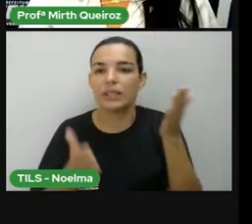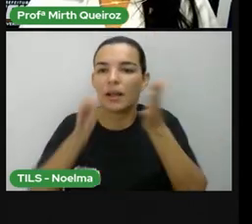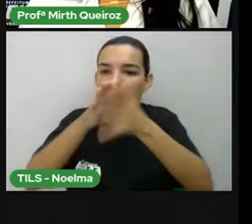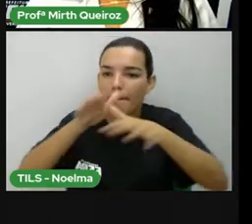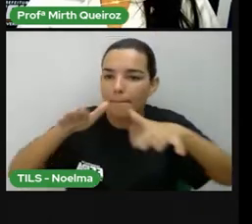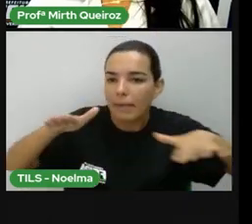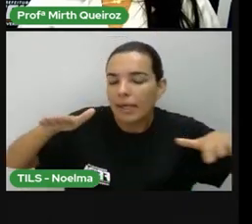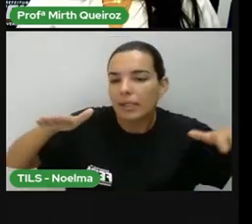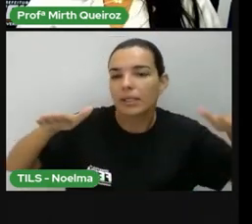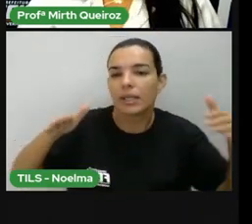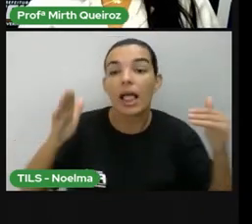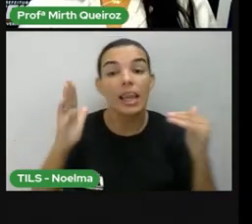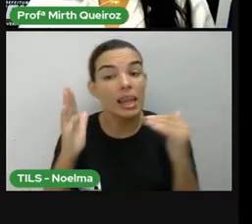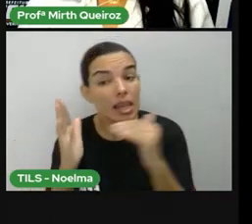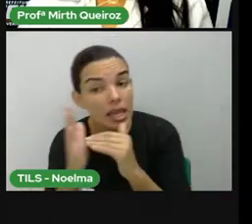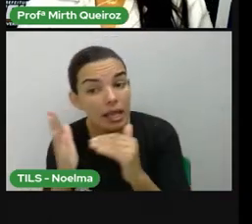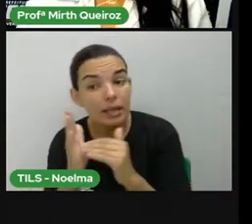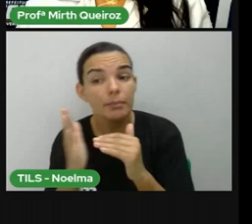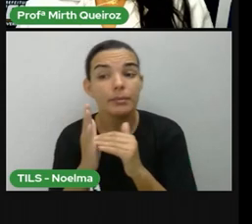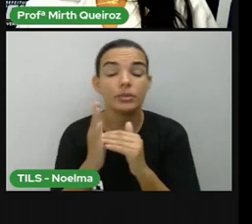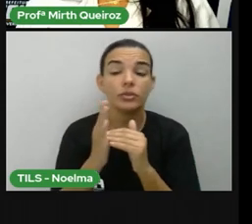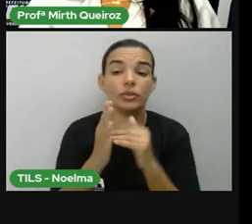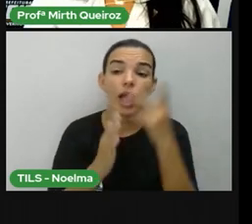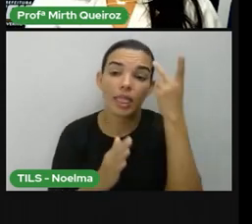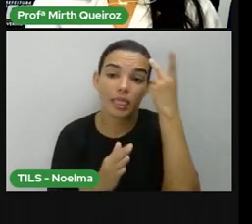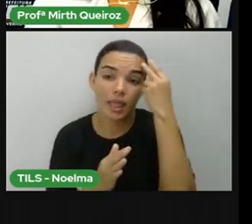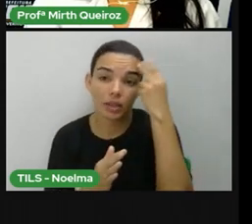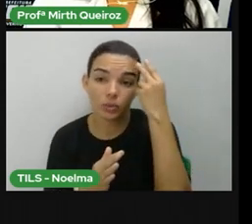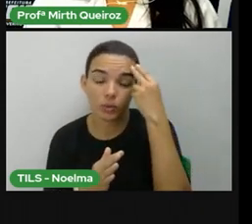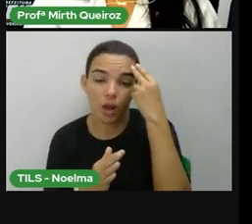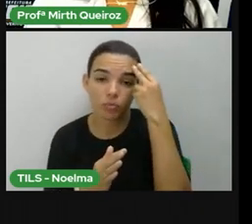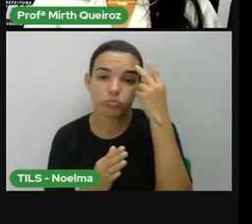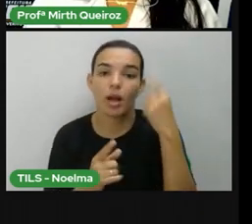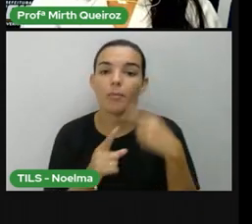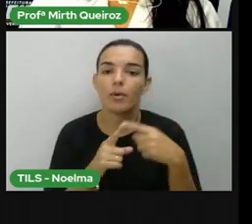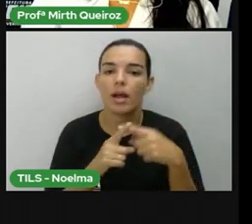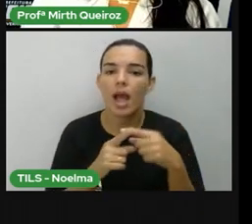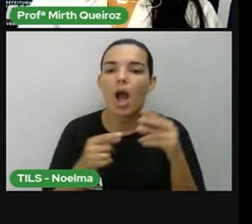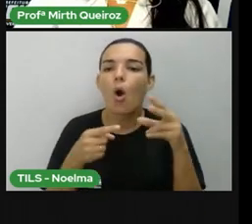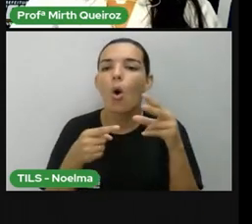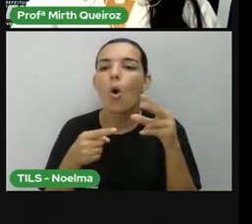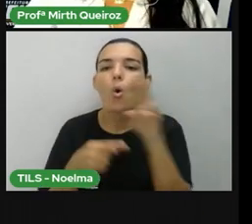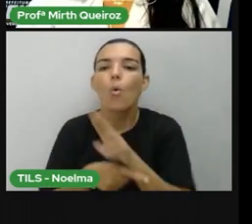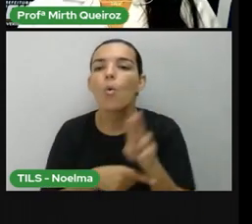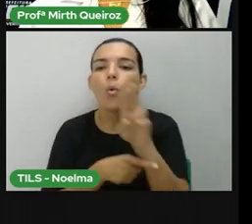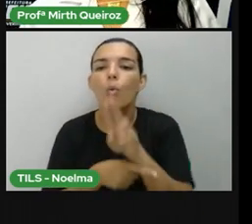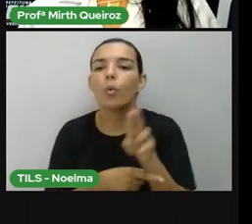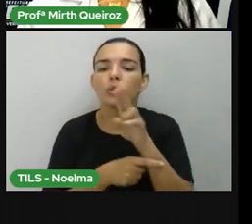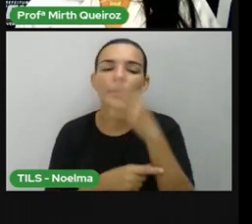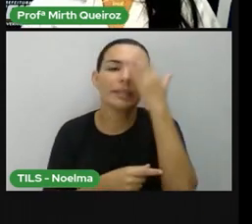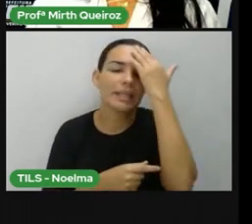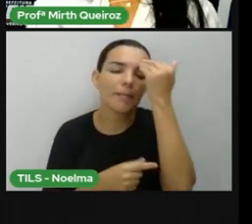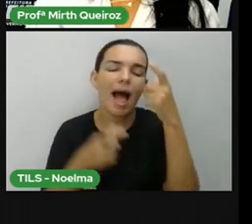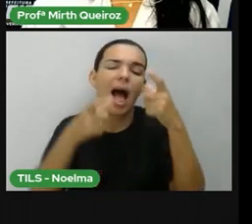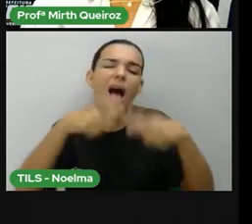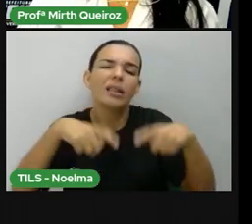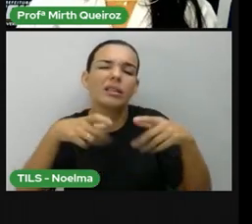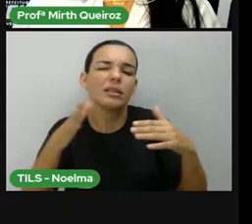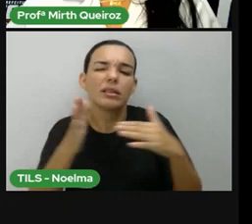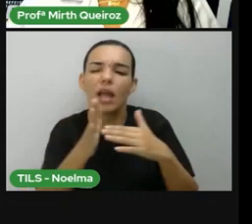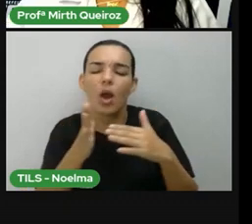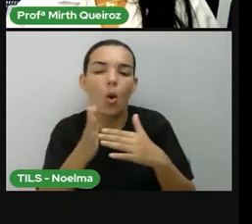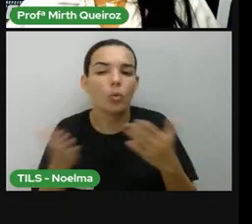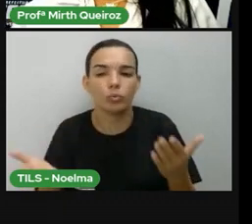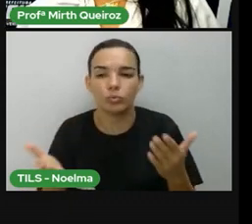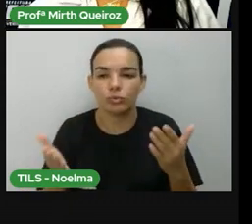naturais, que não foi feito pelo homem, mas são utilizados pra saber até onde vai tal município, a